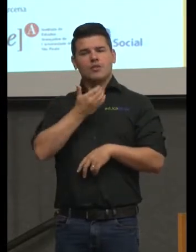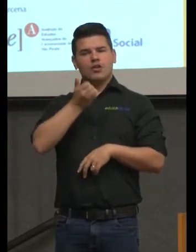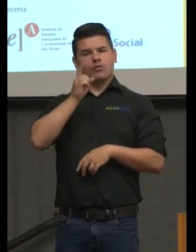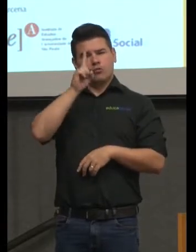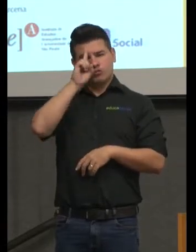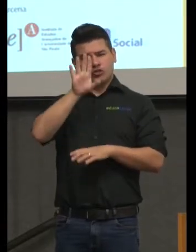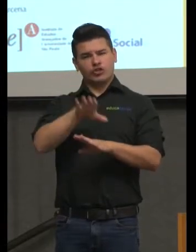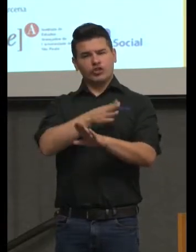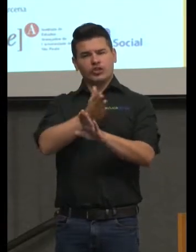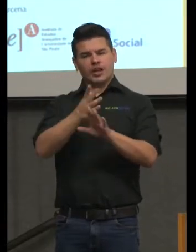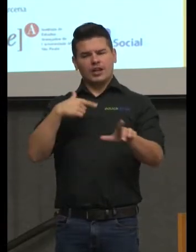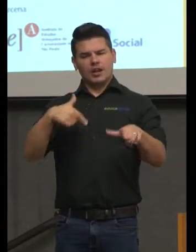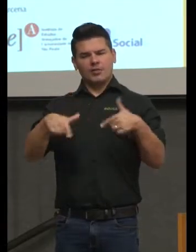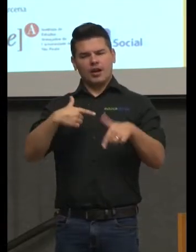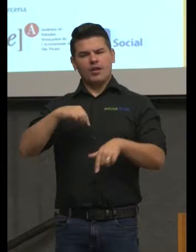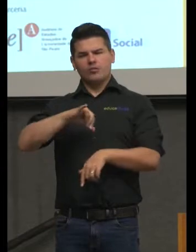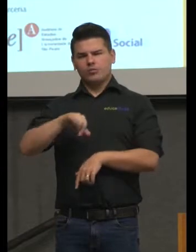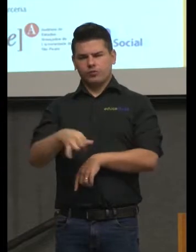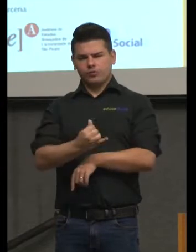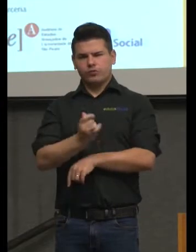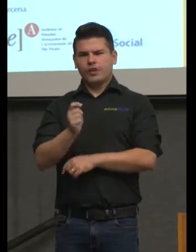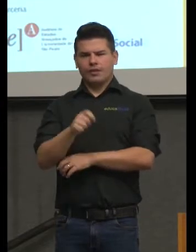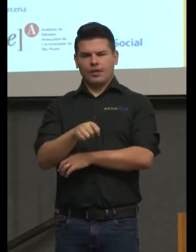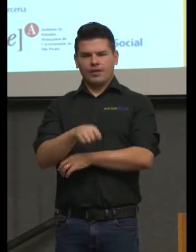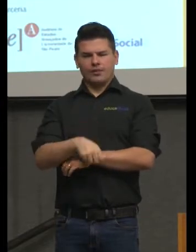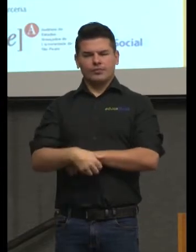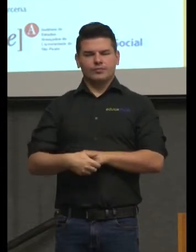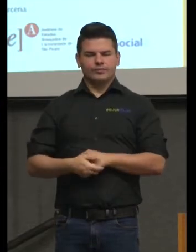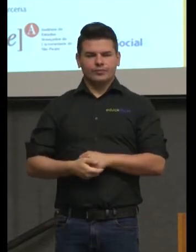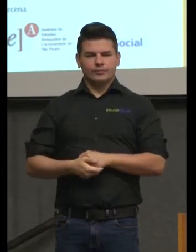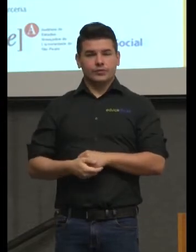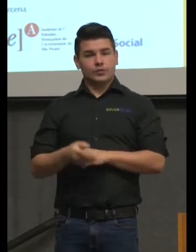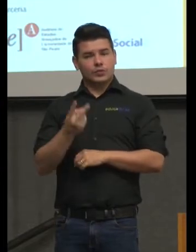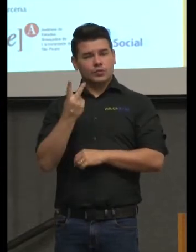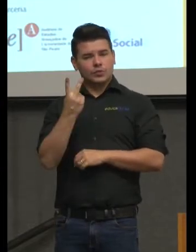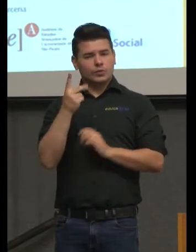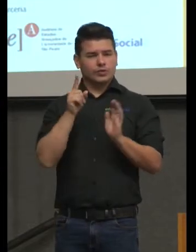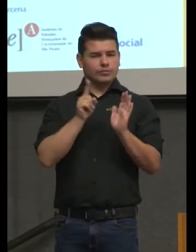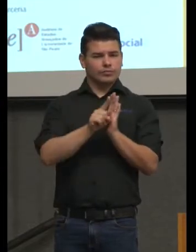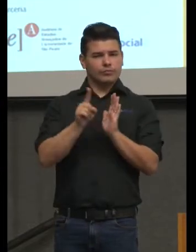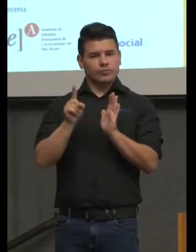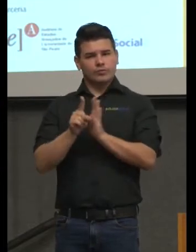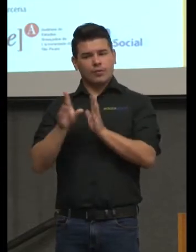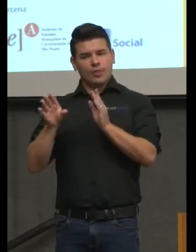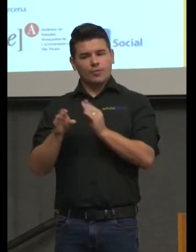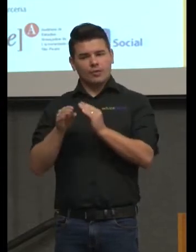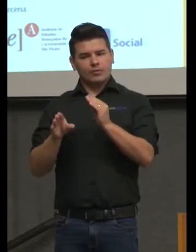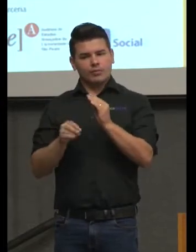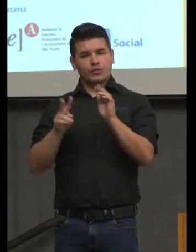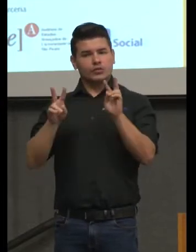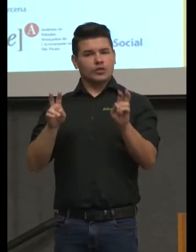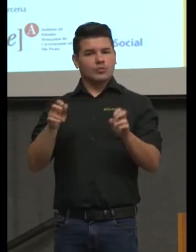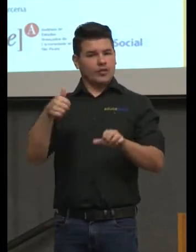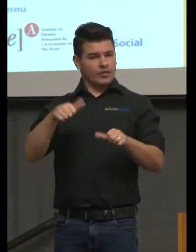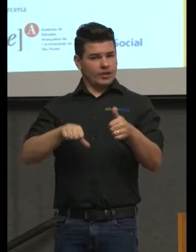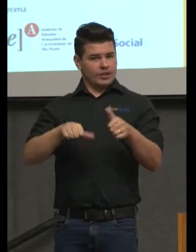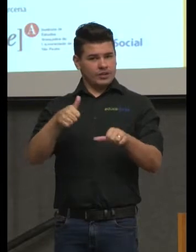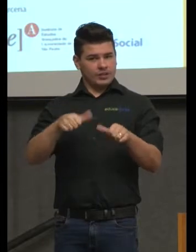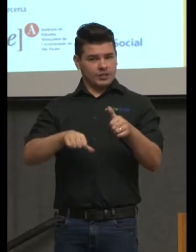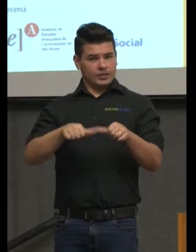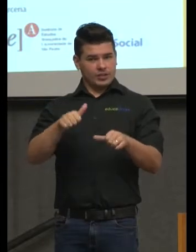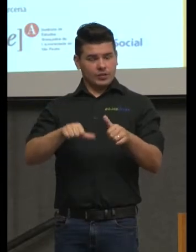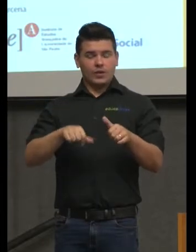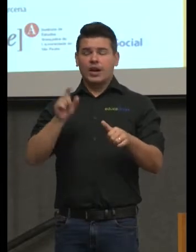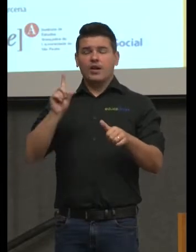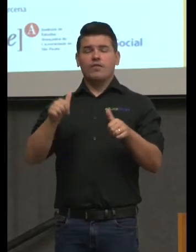trabalho, assim, proveitoso. Há duas questões que estão sendo anexadas à avaliação que normalmente é feita